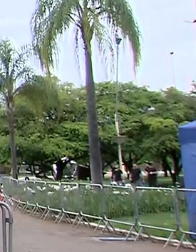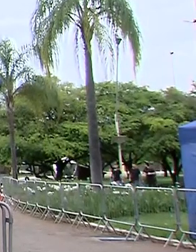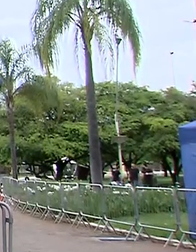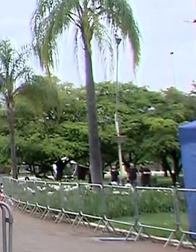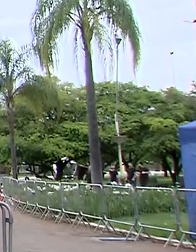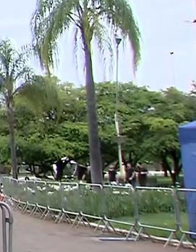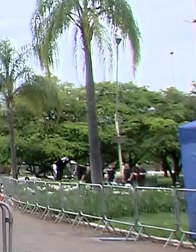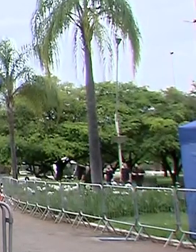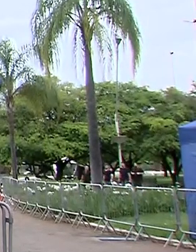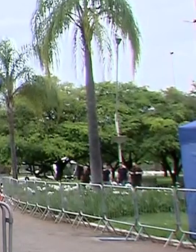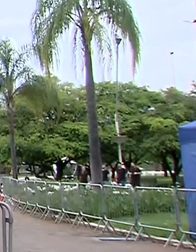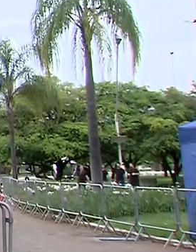Transcrição Transcrição e Legendas Pedro Negri